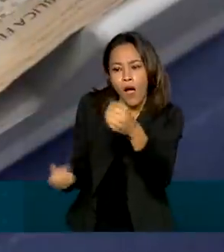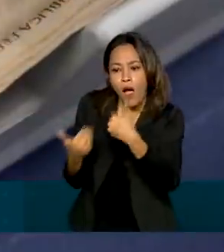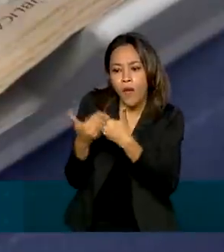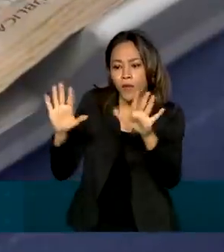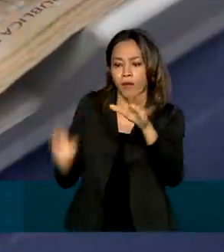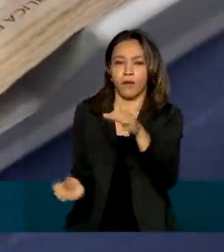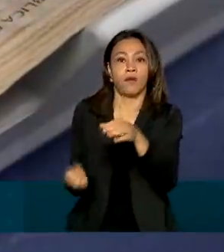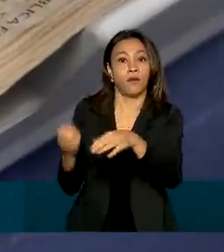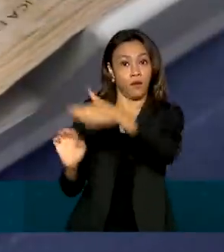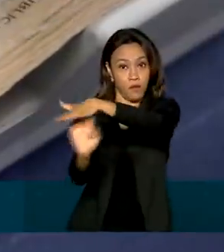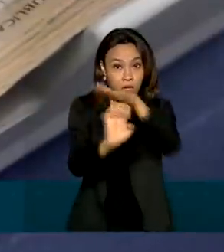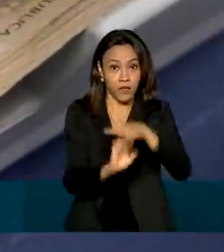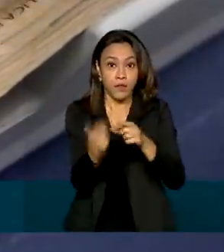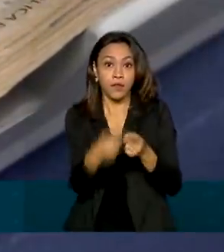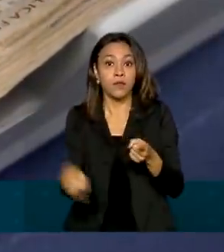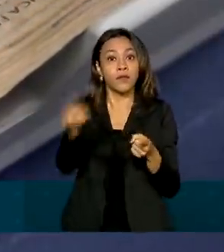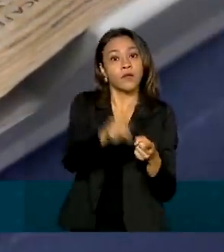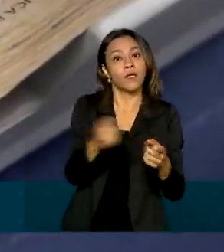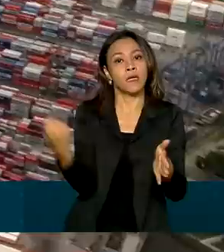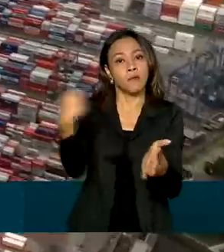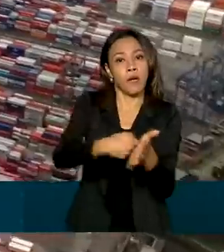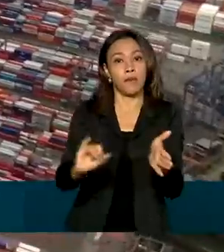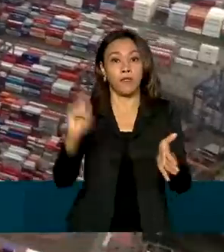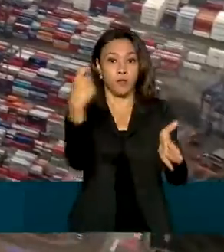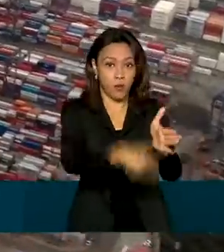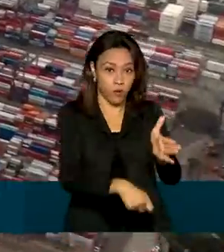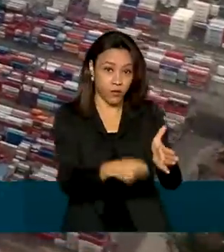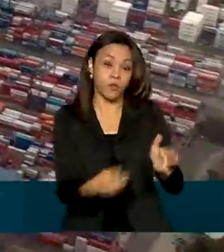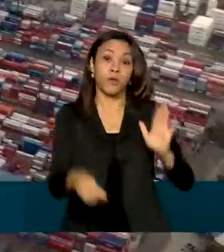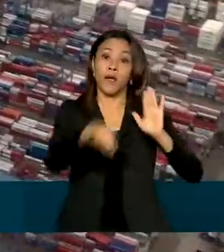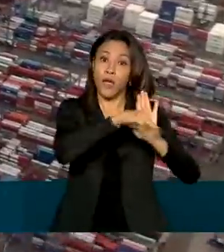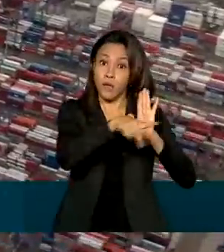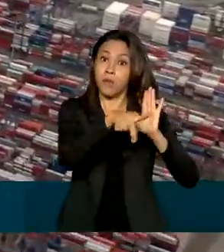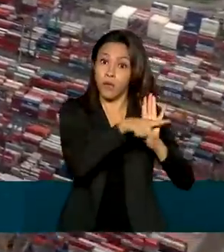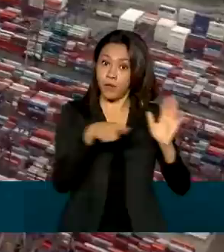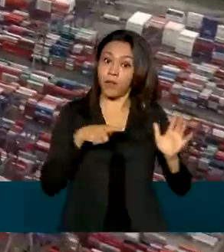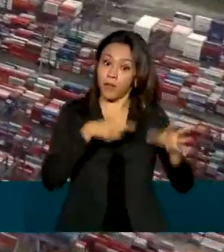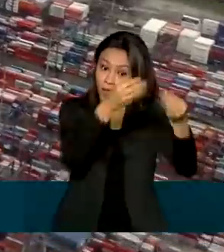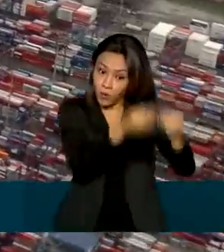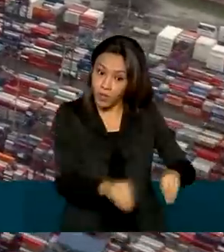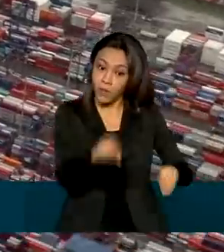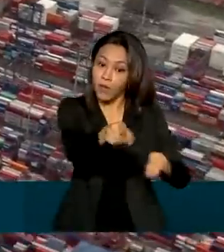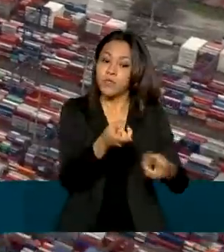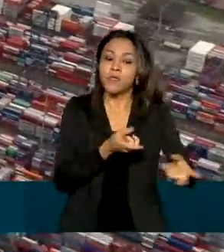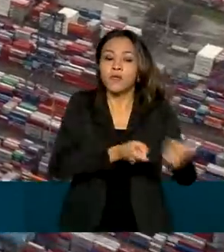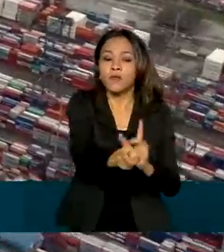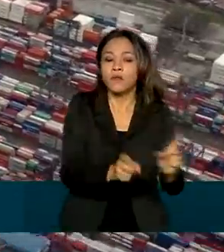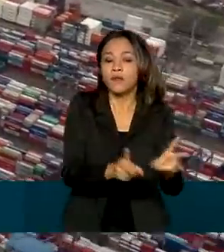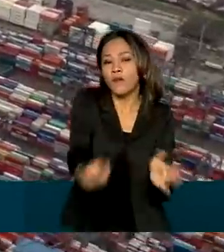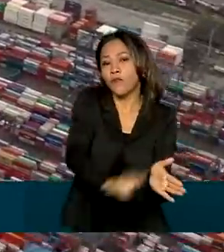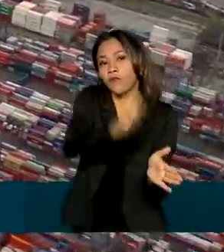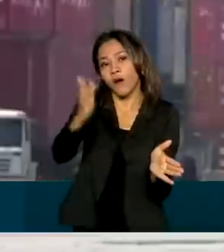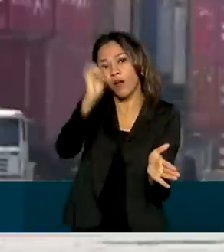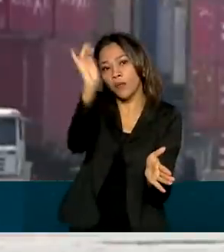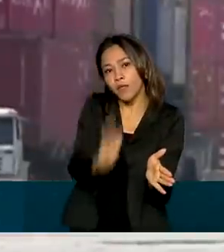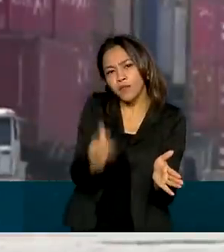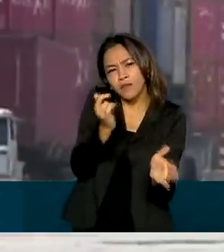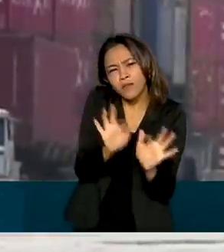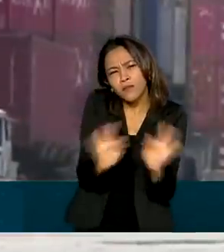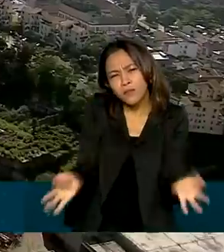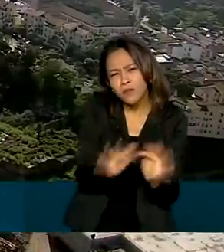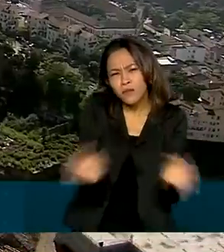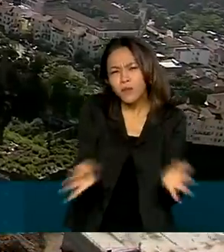e também no pagamento de impostos, por exemplo. A medida impacta ainda o comércio exterior, torna mais simples trâmites e